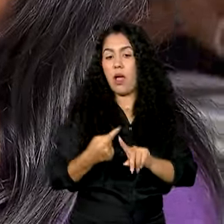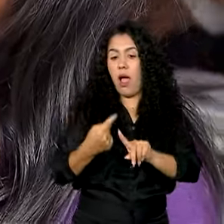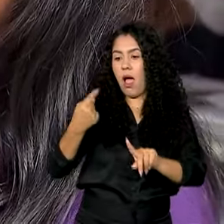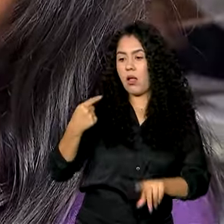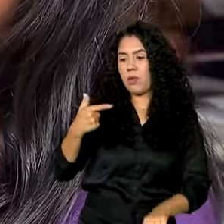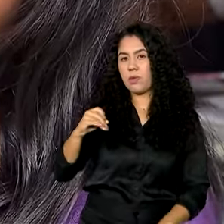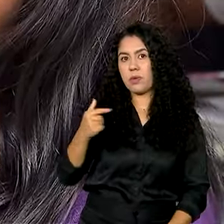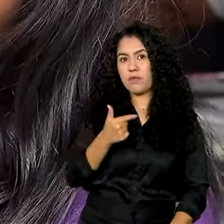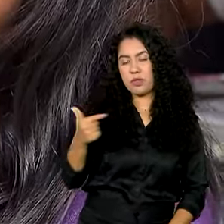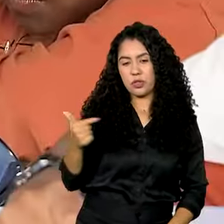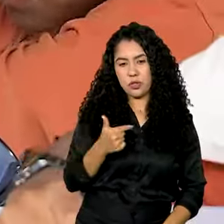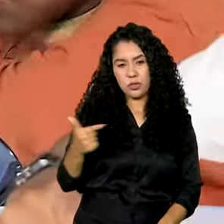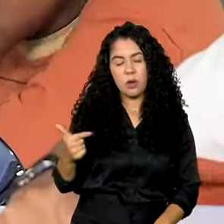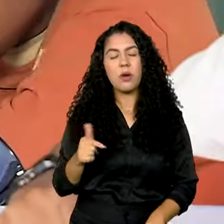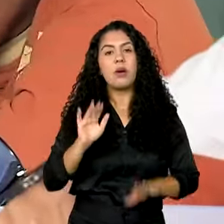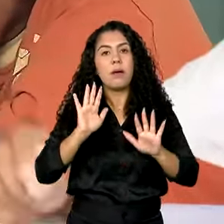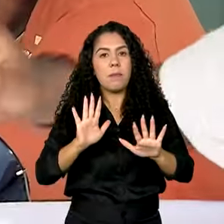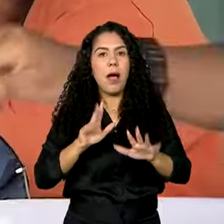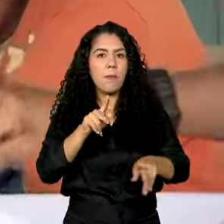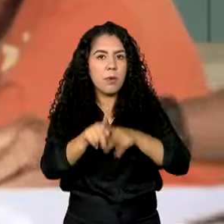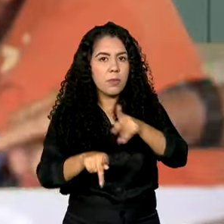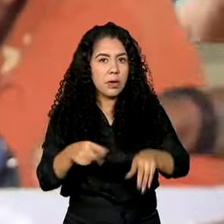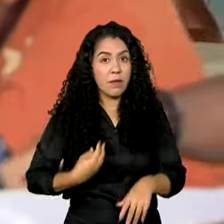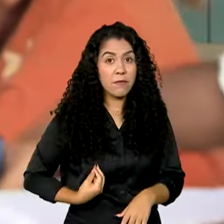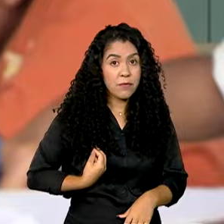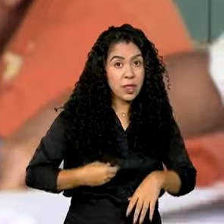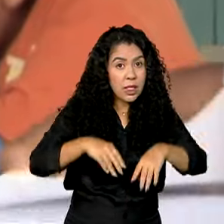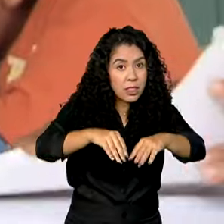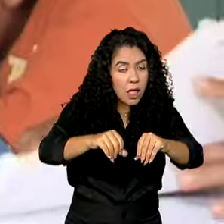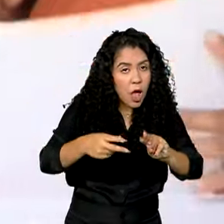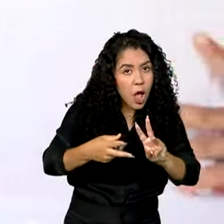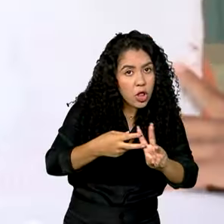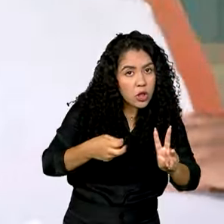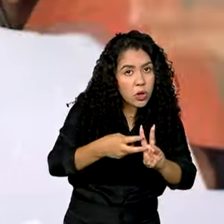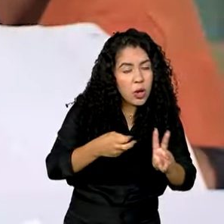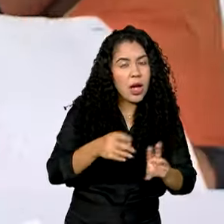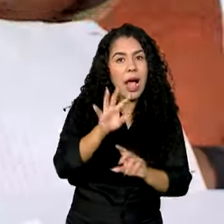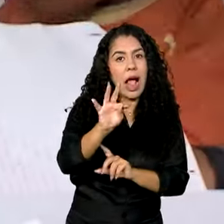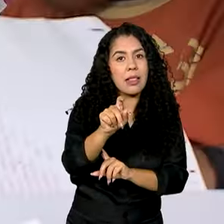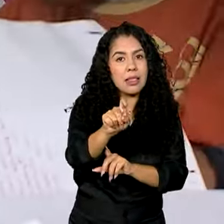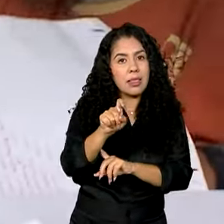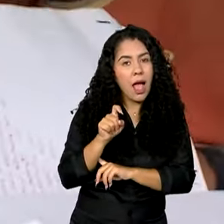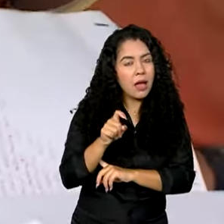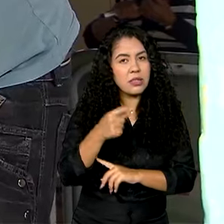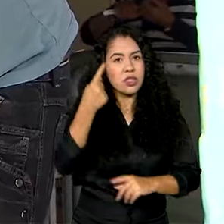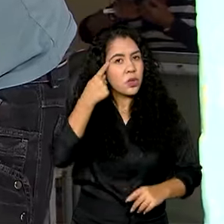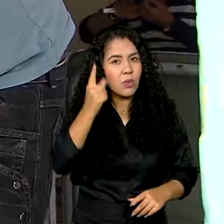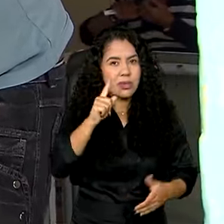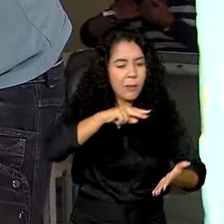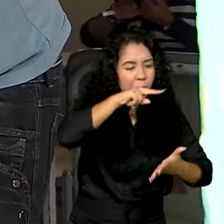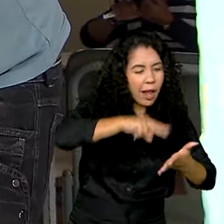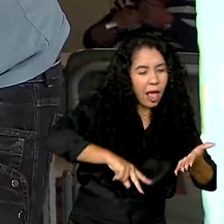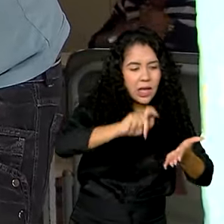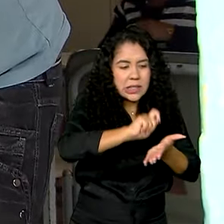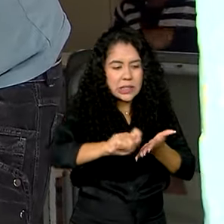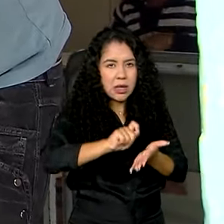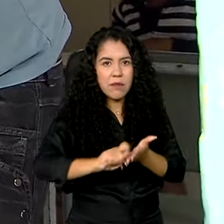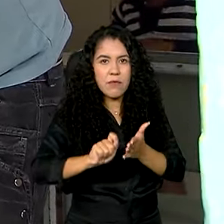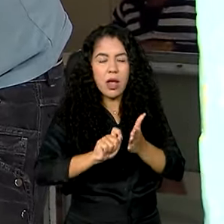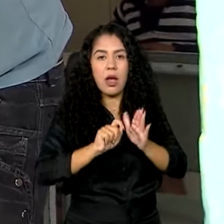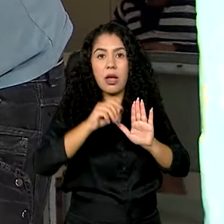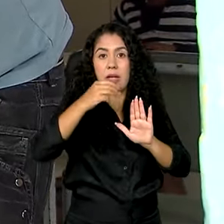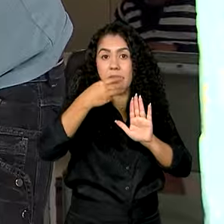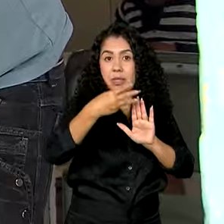Dentre a população que vive em territórios indígenas, a taxa de analfabetismo caiu de 32